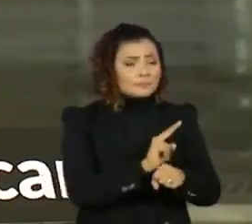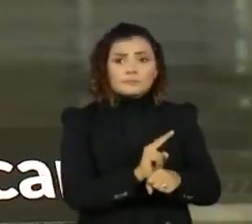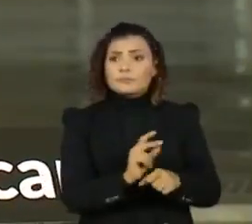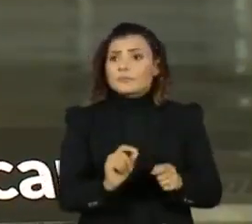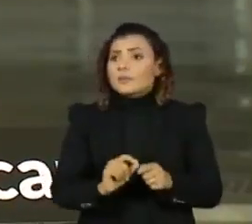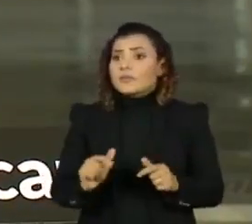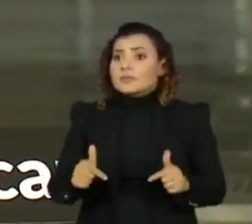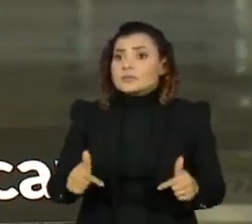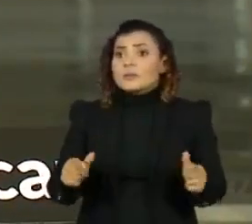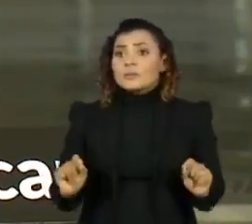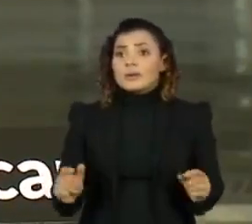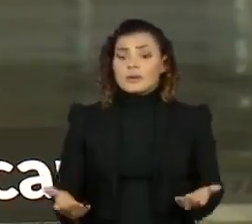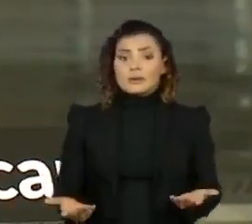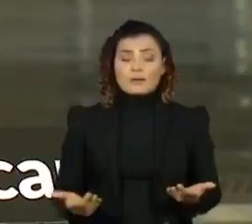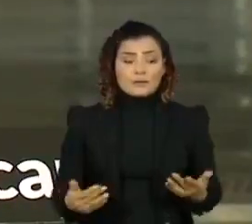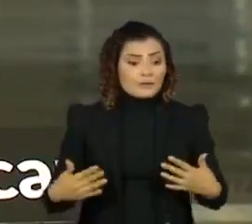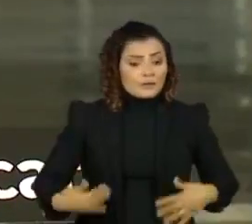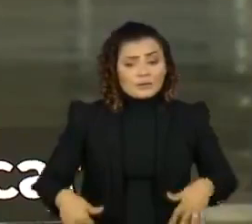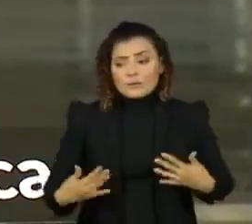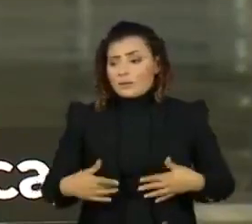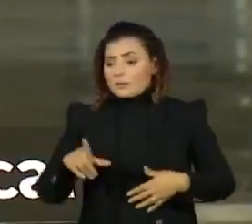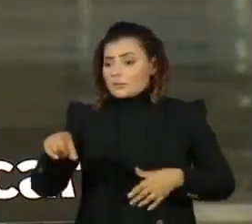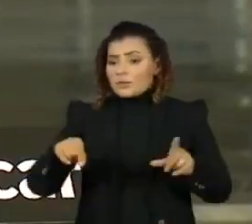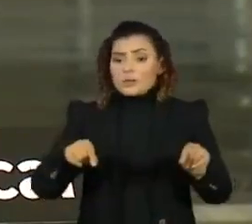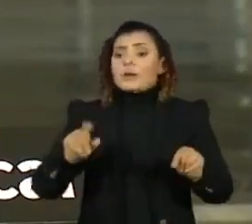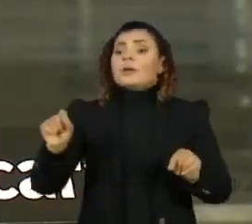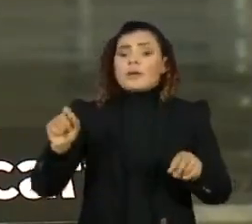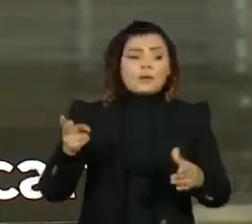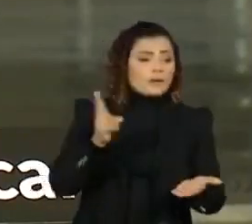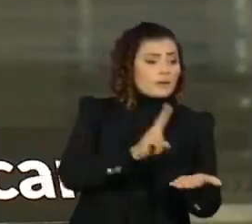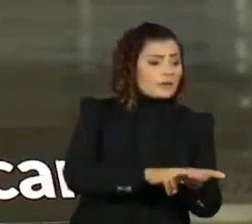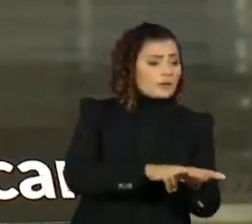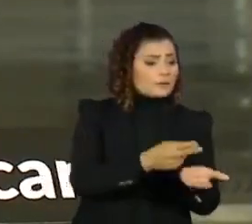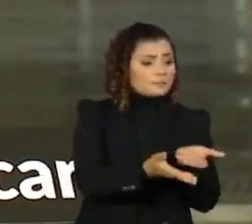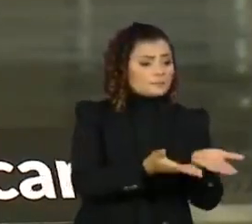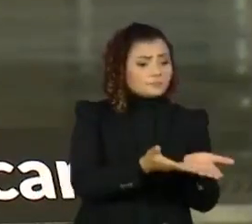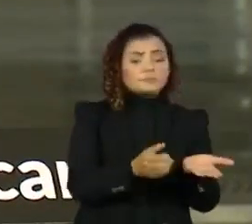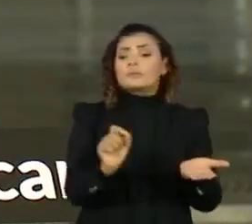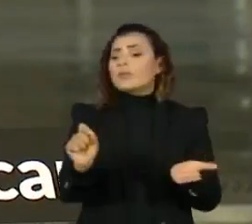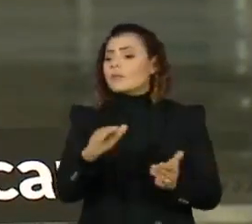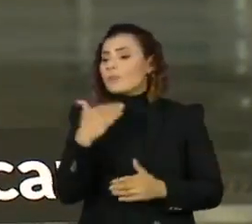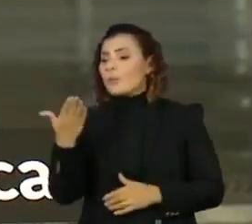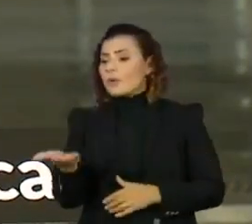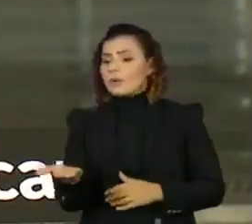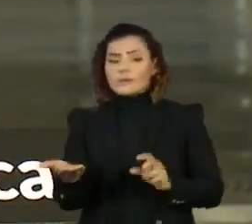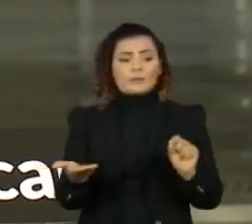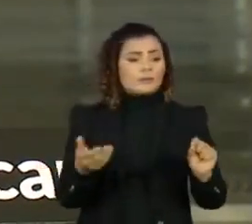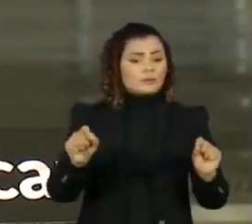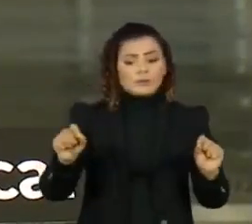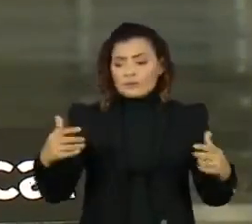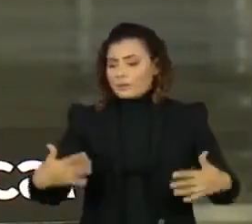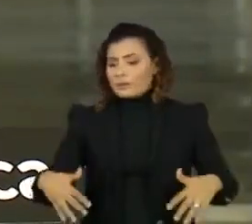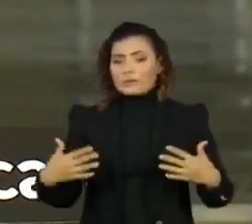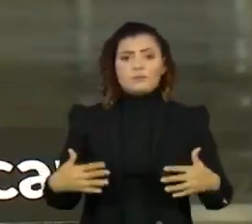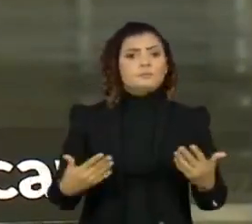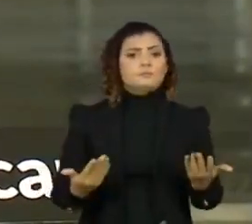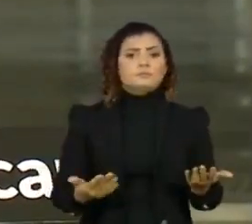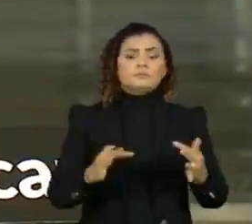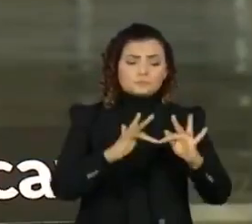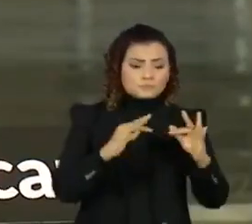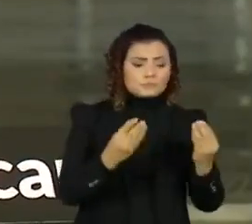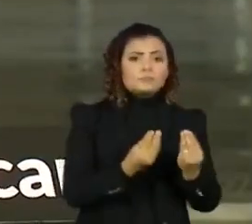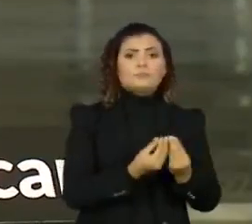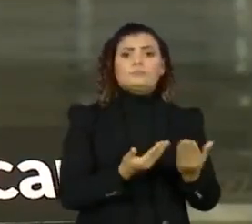que fazer na sua escolha de quem vai viver ou morrer, naqueles parentes